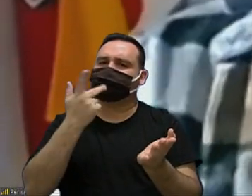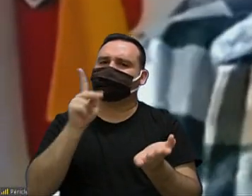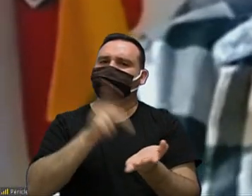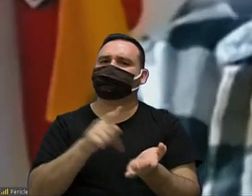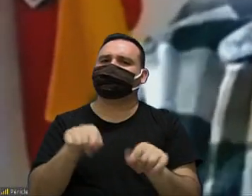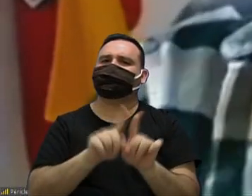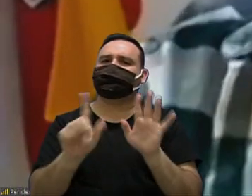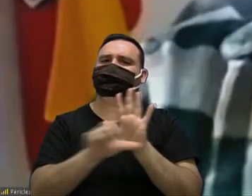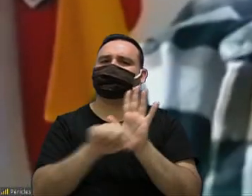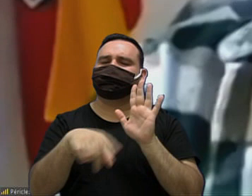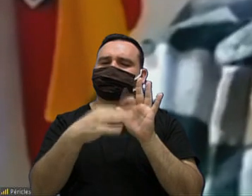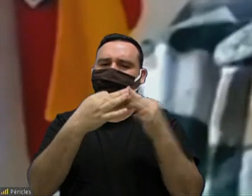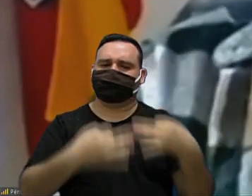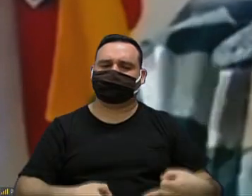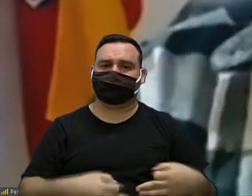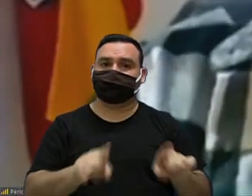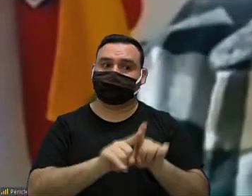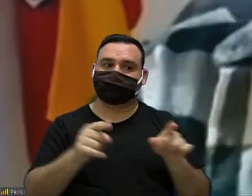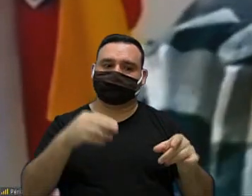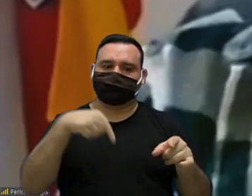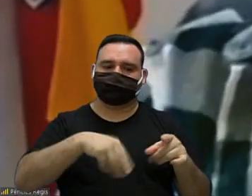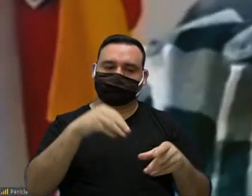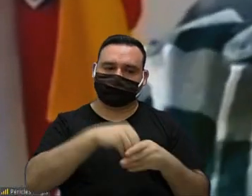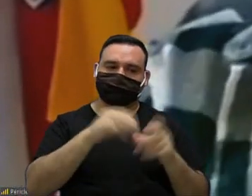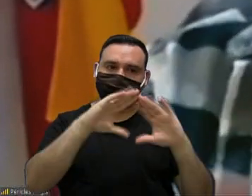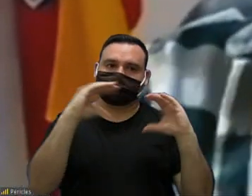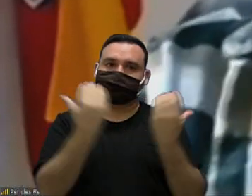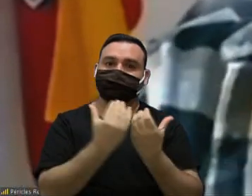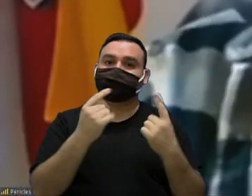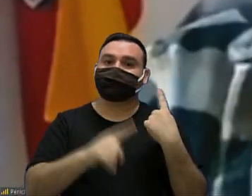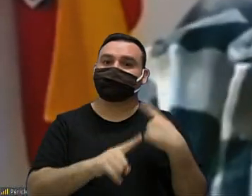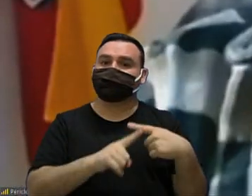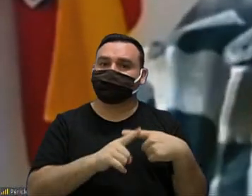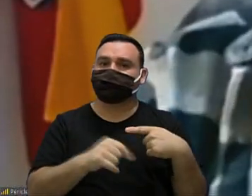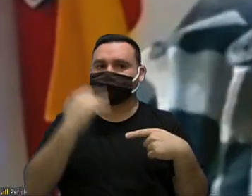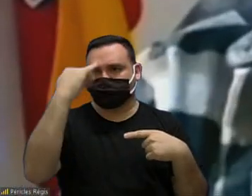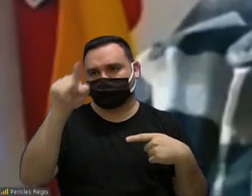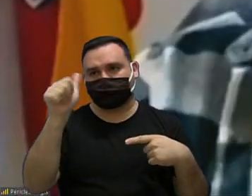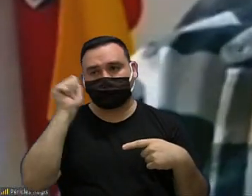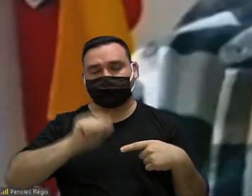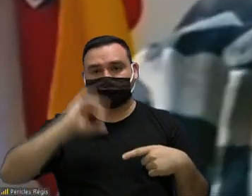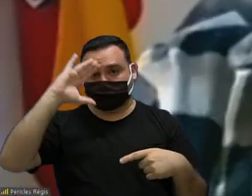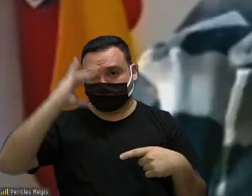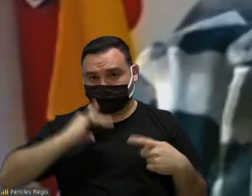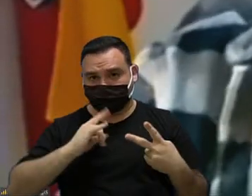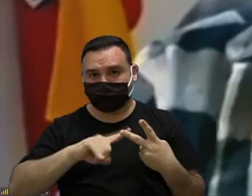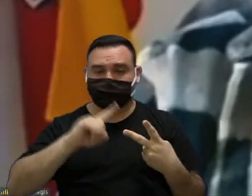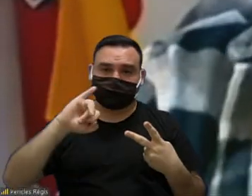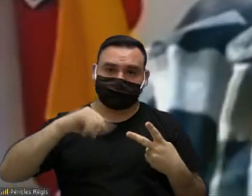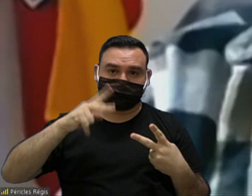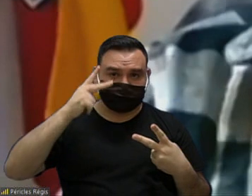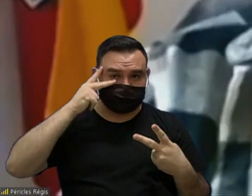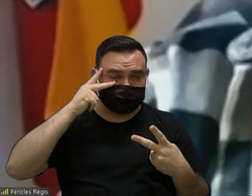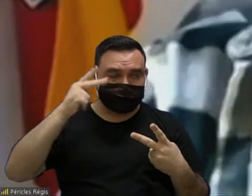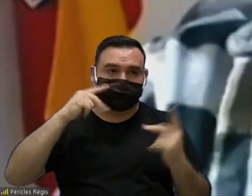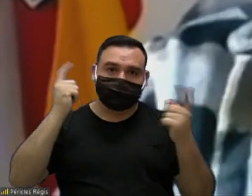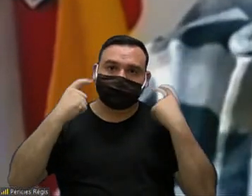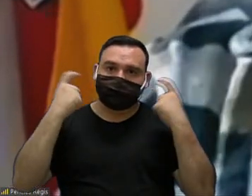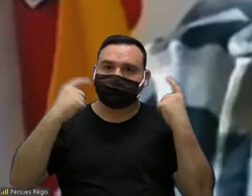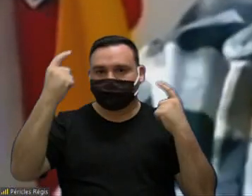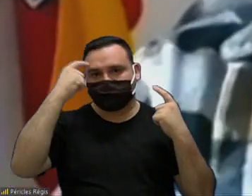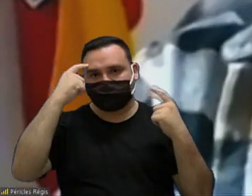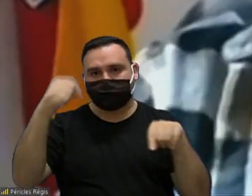projeto é constitucional é por isso que ele veio ao plenário tá entendo a preocupação da vereadora Iara do vereador João com certeza